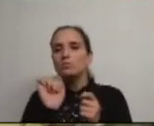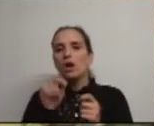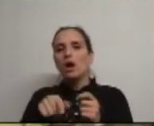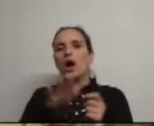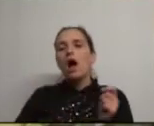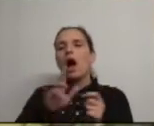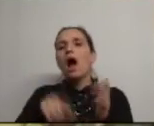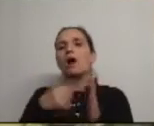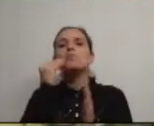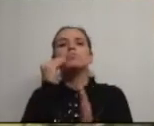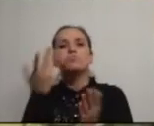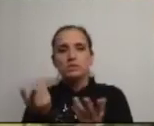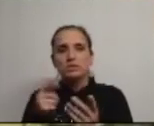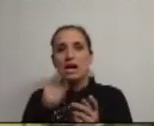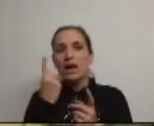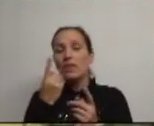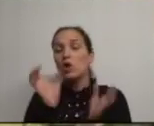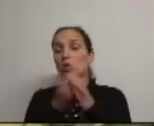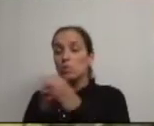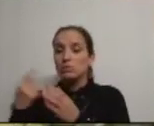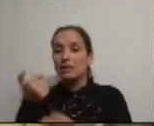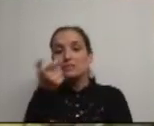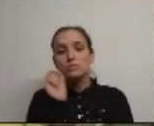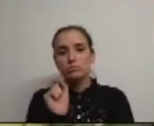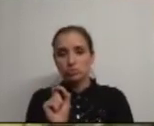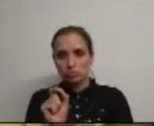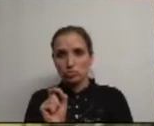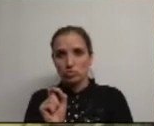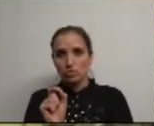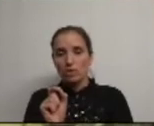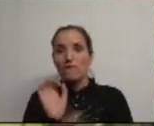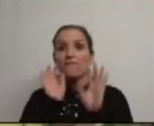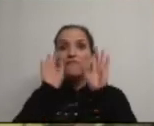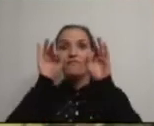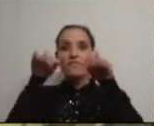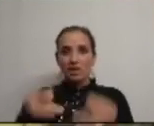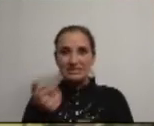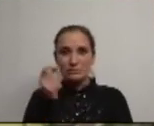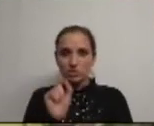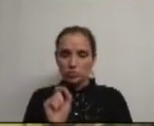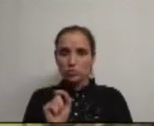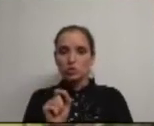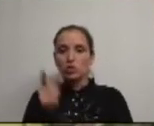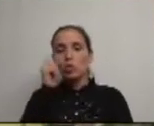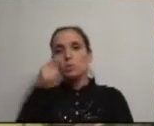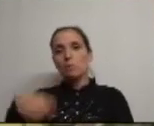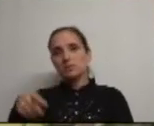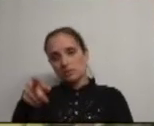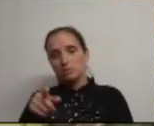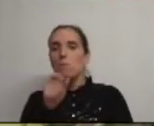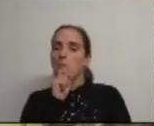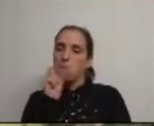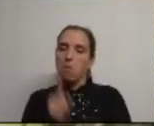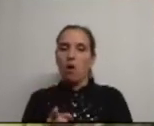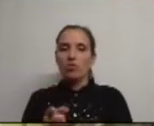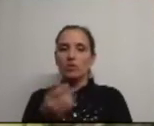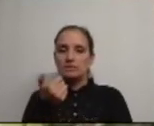bloco, cada grupo municipal disporá de 5 minutos, findos os quais o Sr. Presidente da Câmara disporá